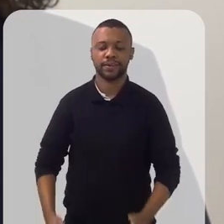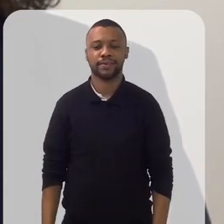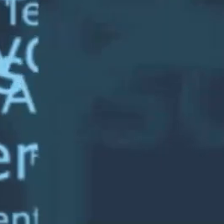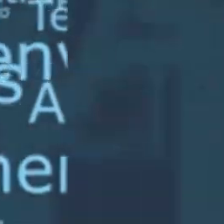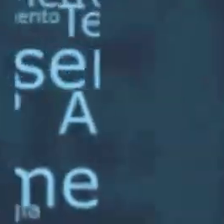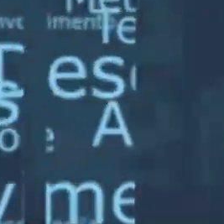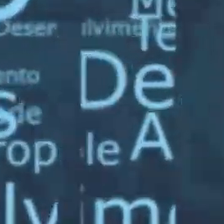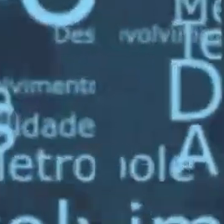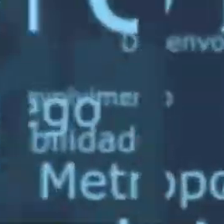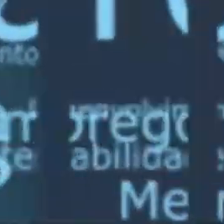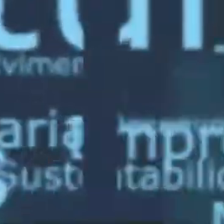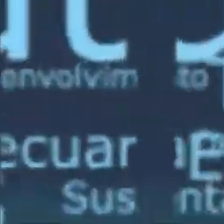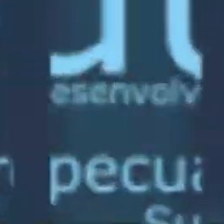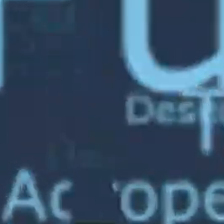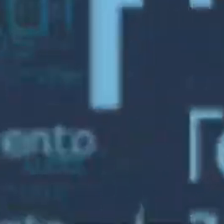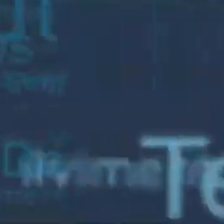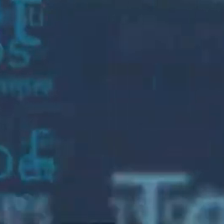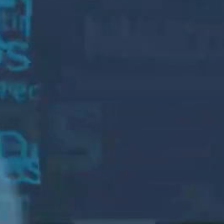agora.